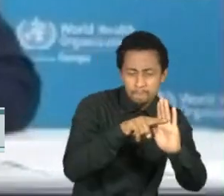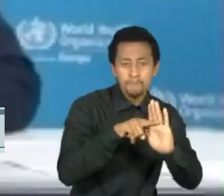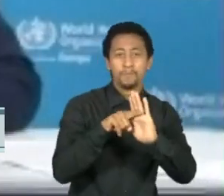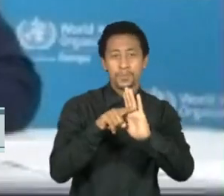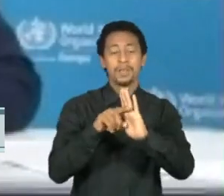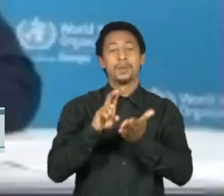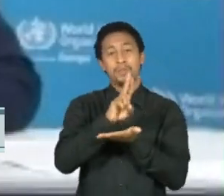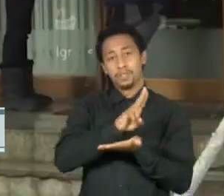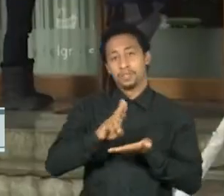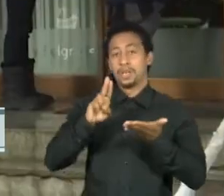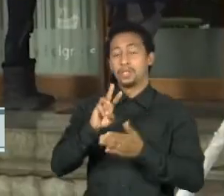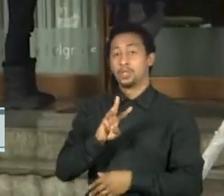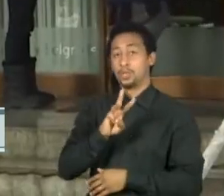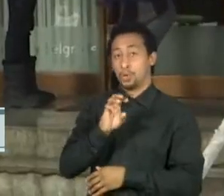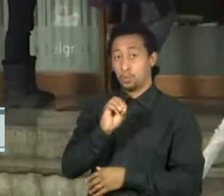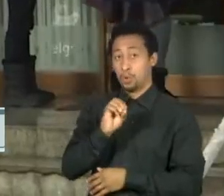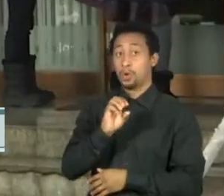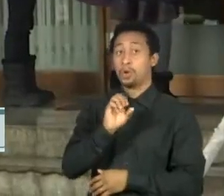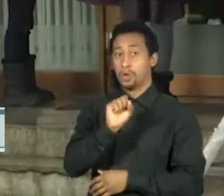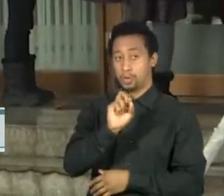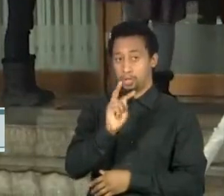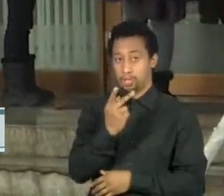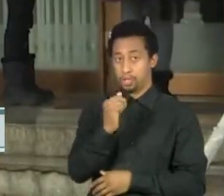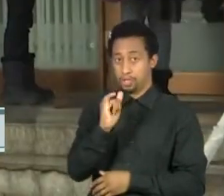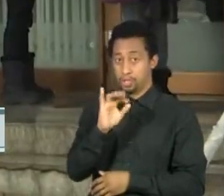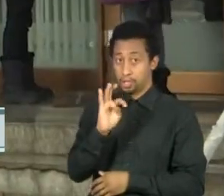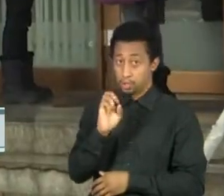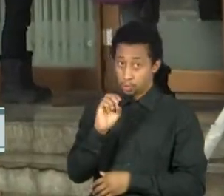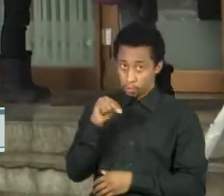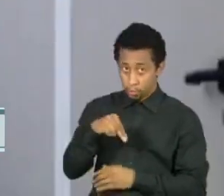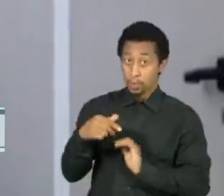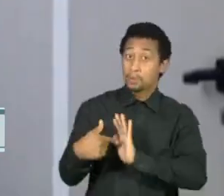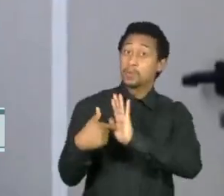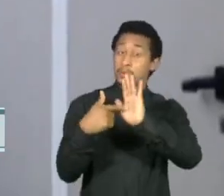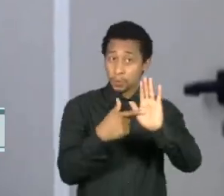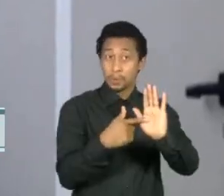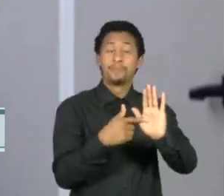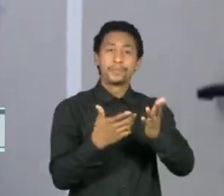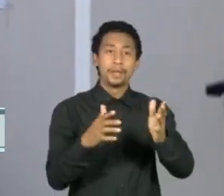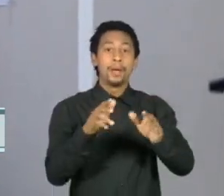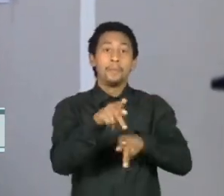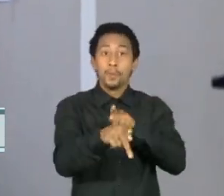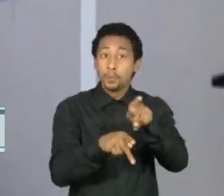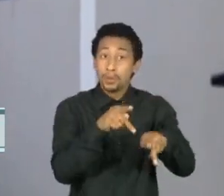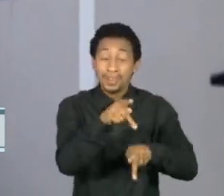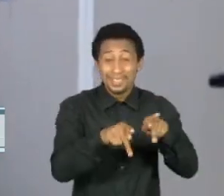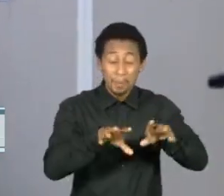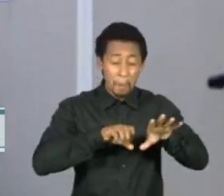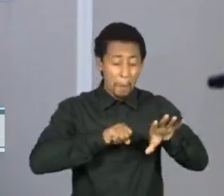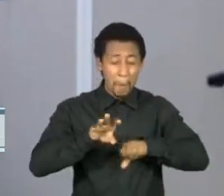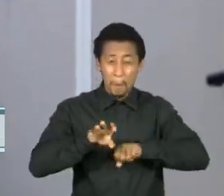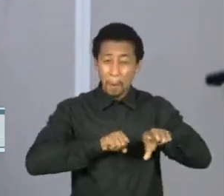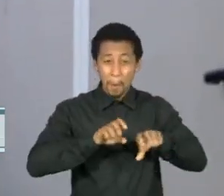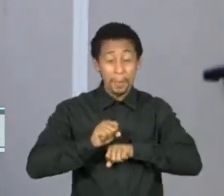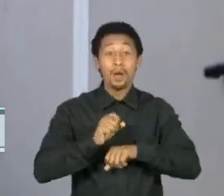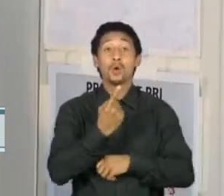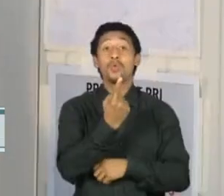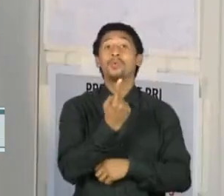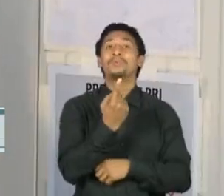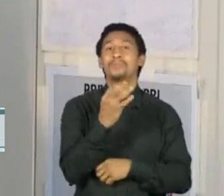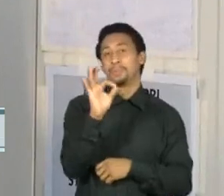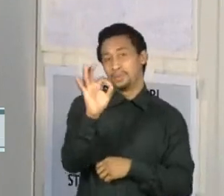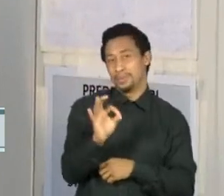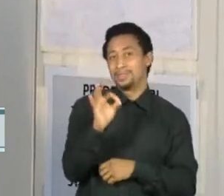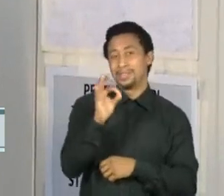Segundo a OMS, 26 países tiveram mais de 1% de suas populações infectadas semanalmente.